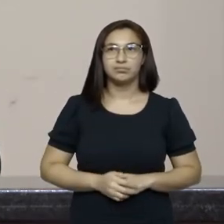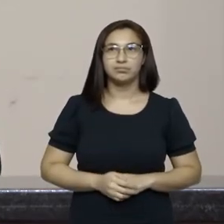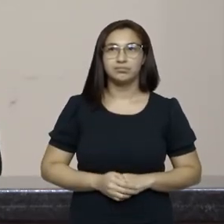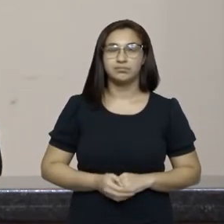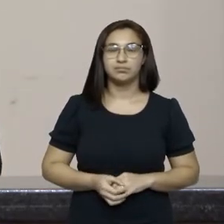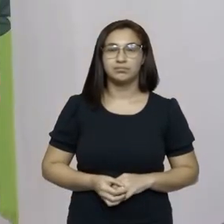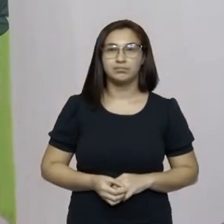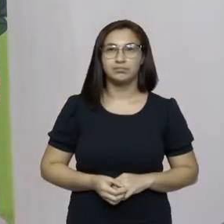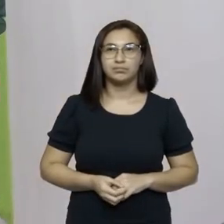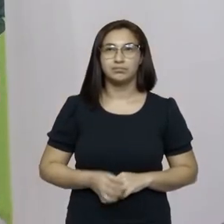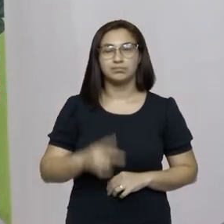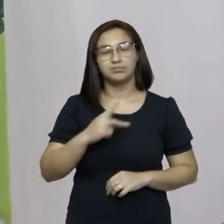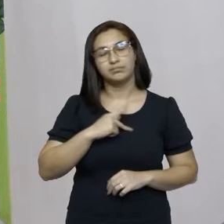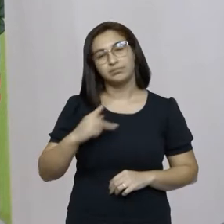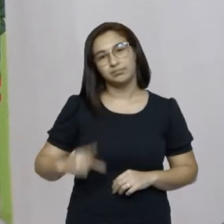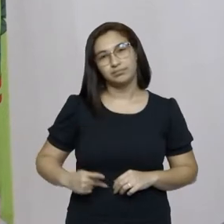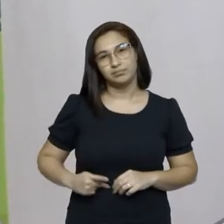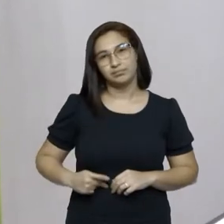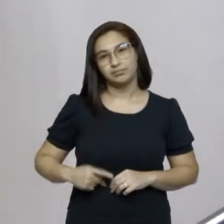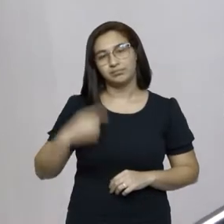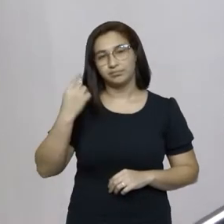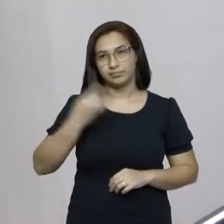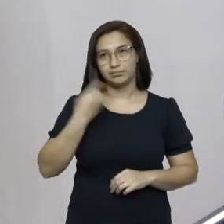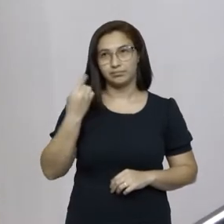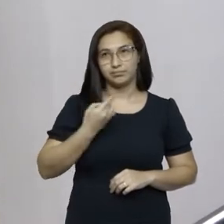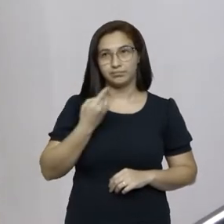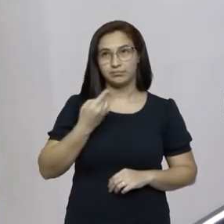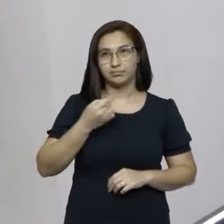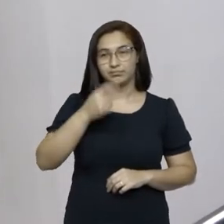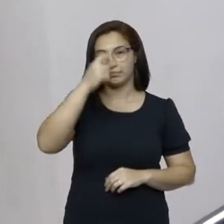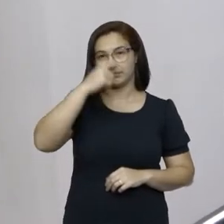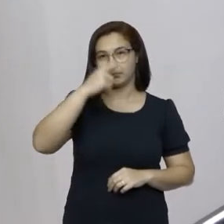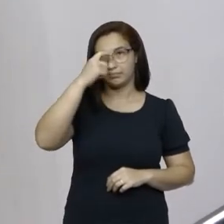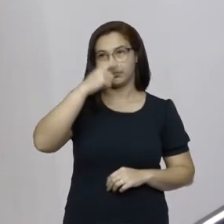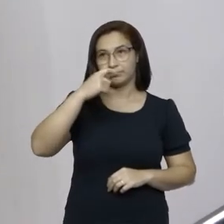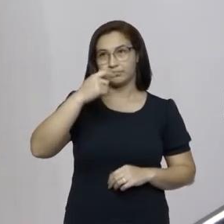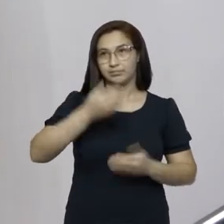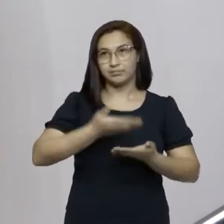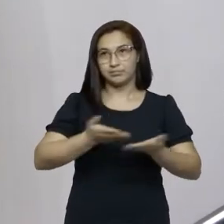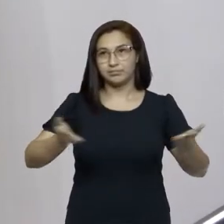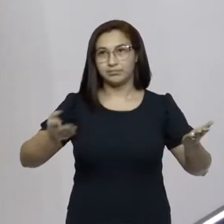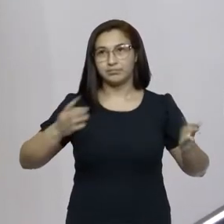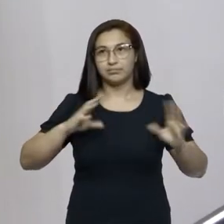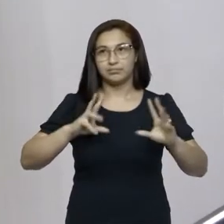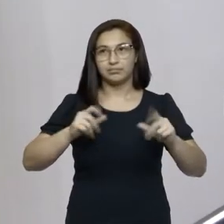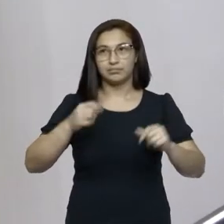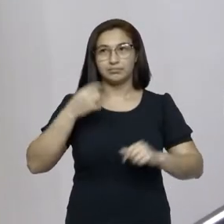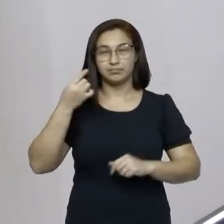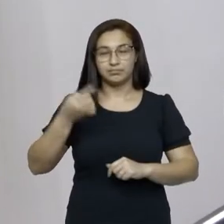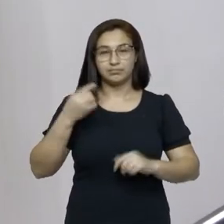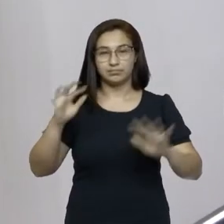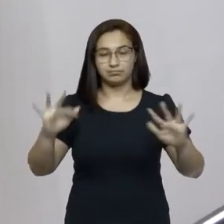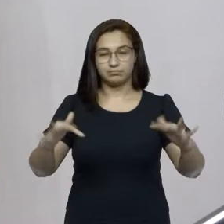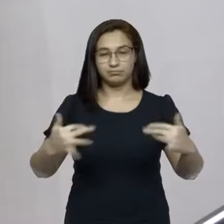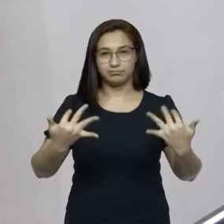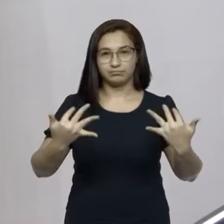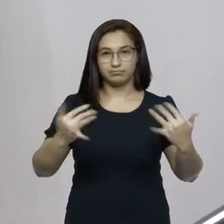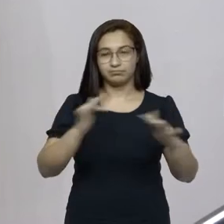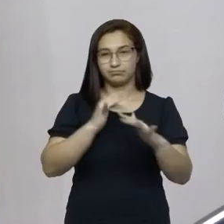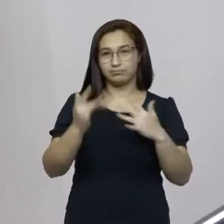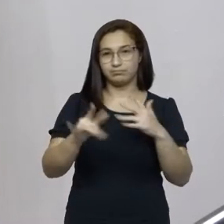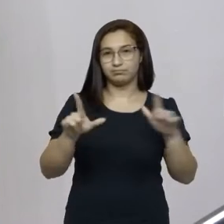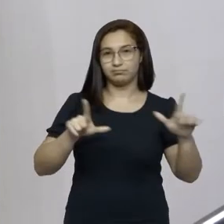Senhor presidente, deputado Maurício Scudelar, que, senhores deputados, e todos aqueles e aquelas que nos